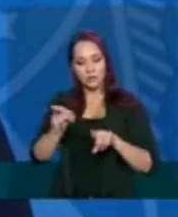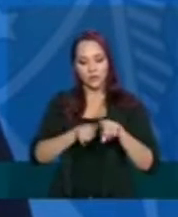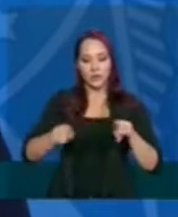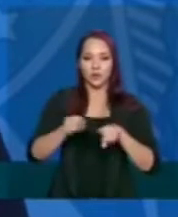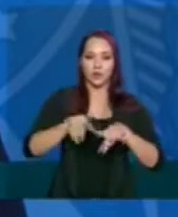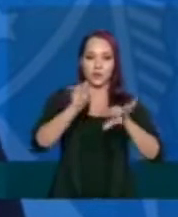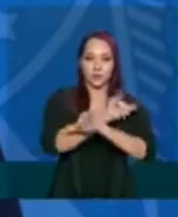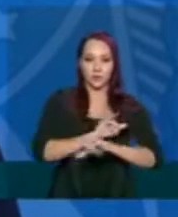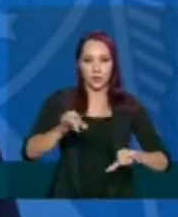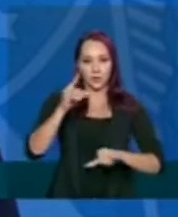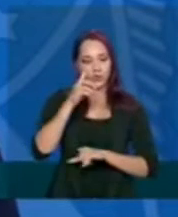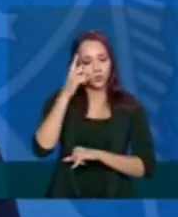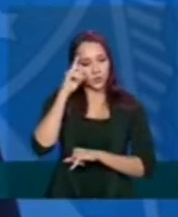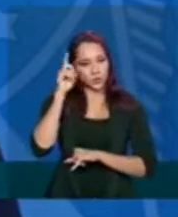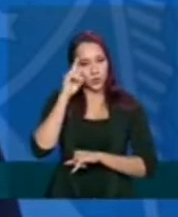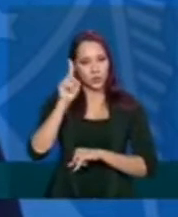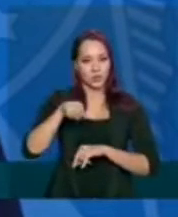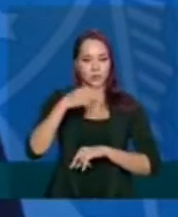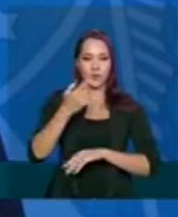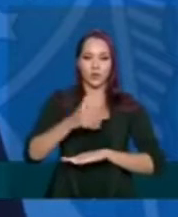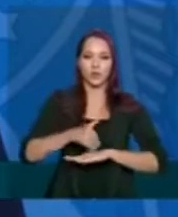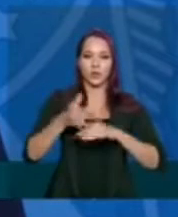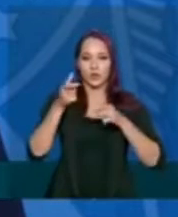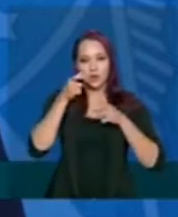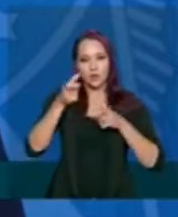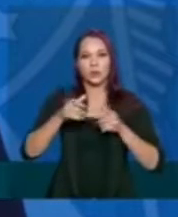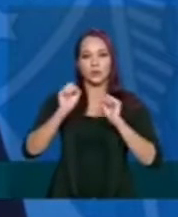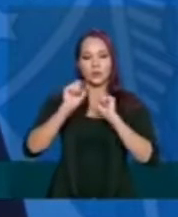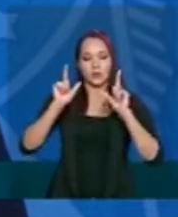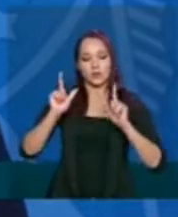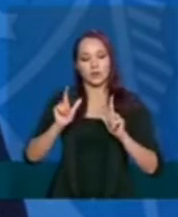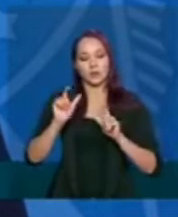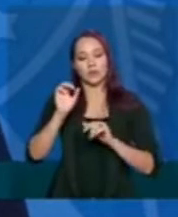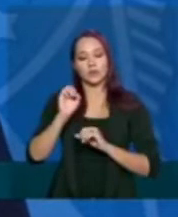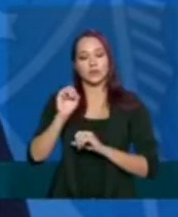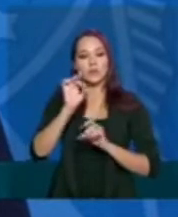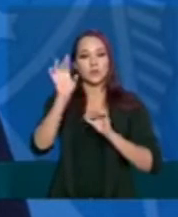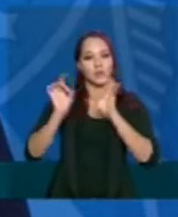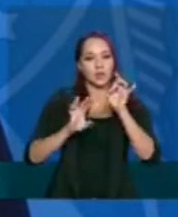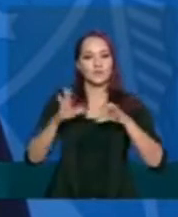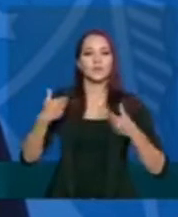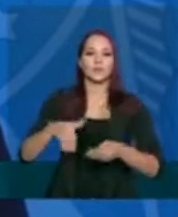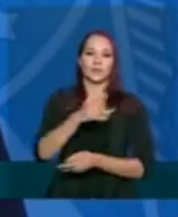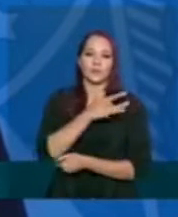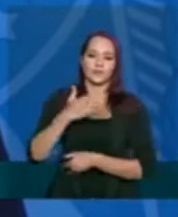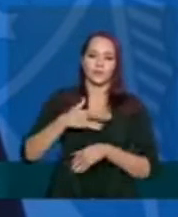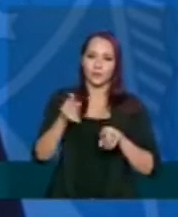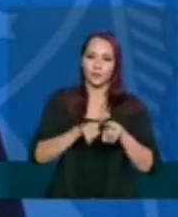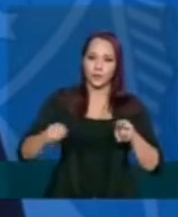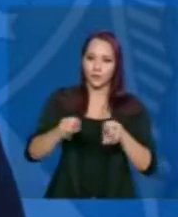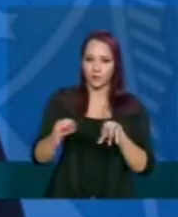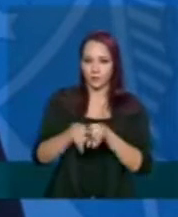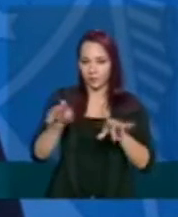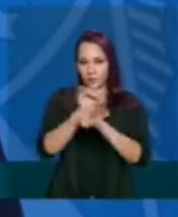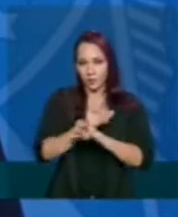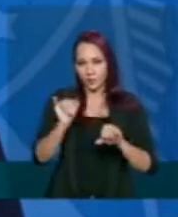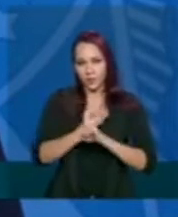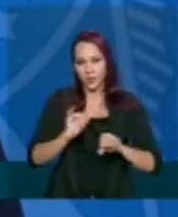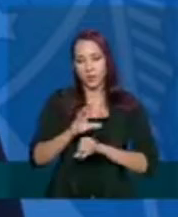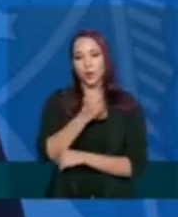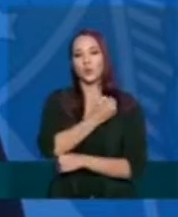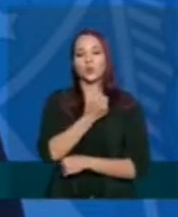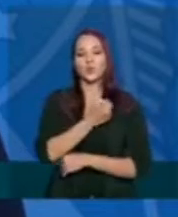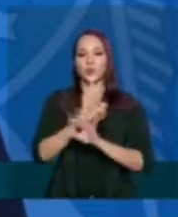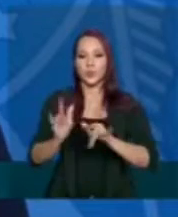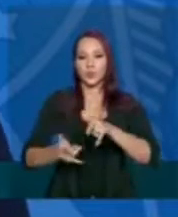dados diários e depois a Secretaria de Atenção Especializada do Ministério da Saúde para atualização também dos dados referentes ao